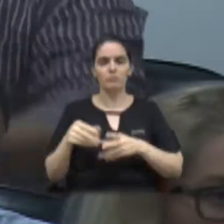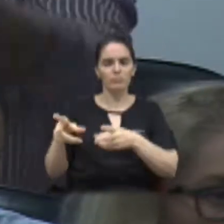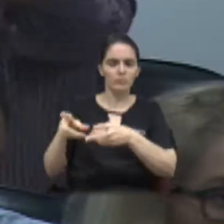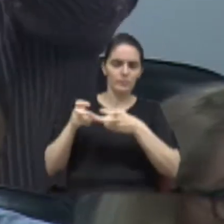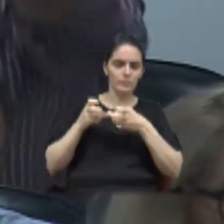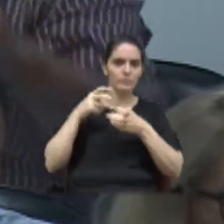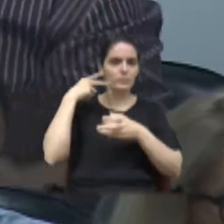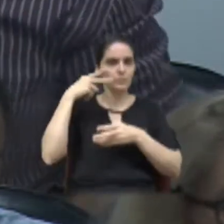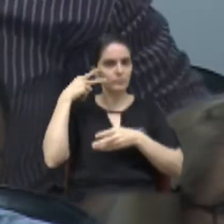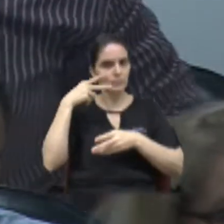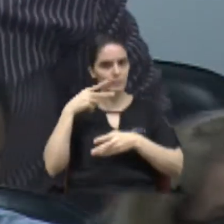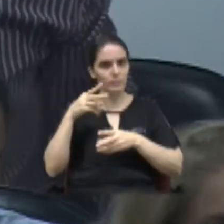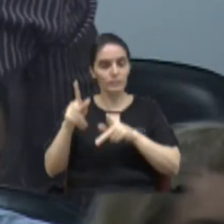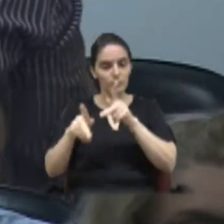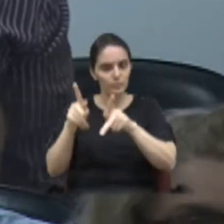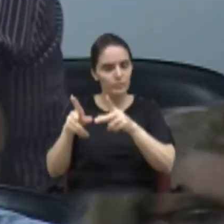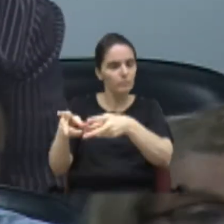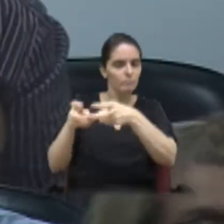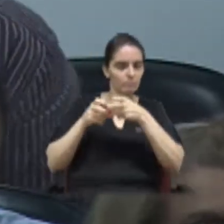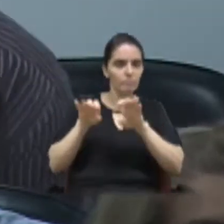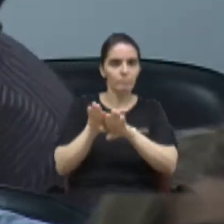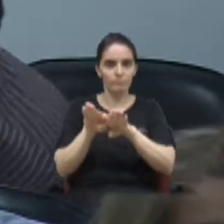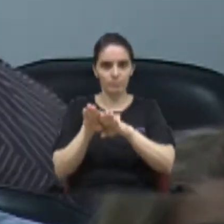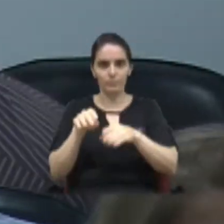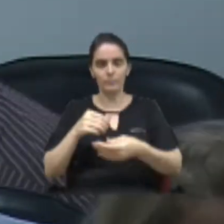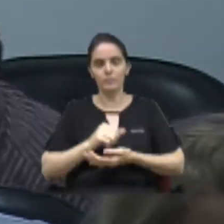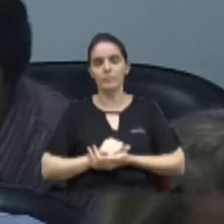população, que nada tem a perder. Muito obrigado, viu?